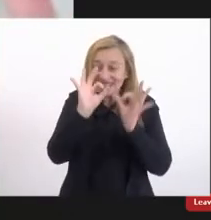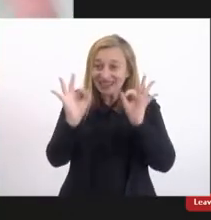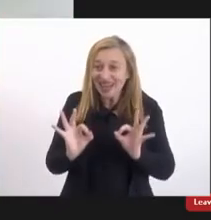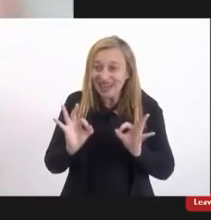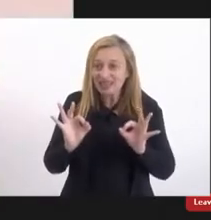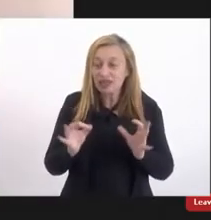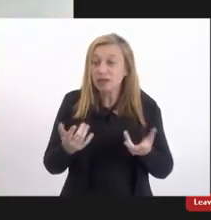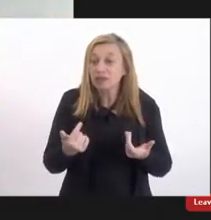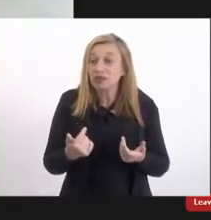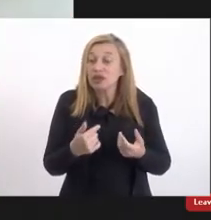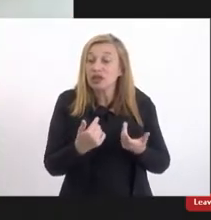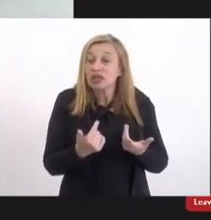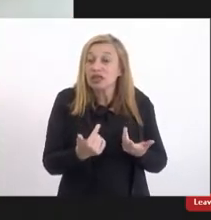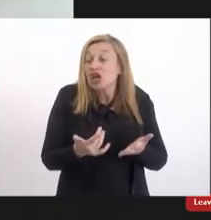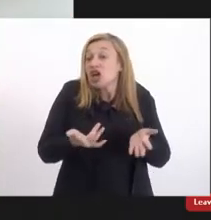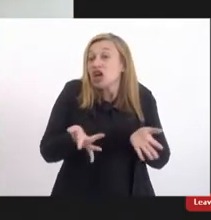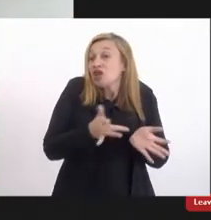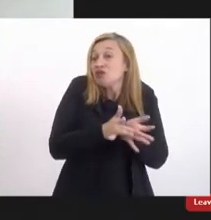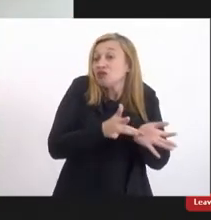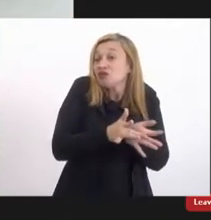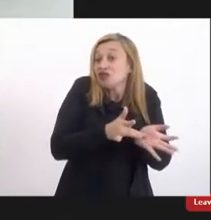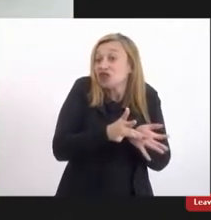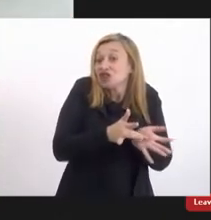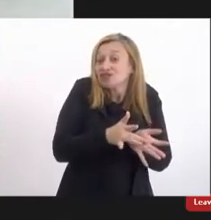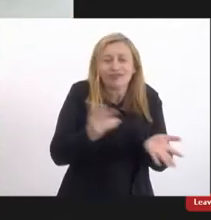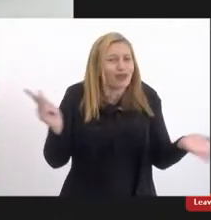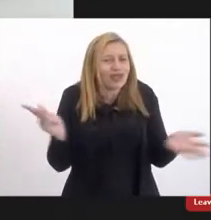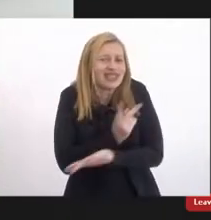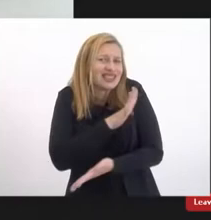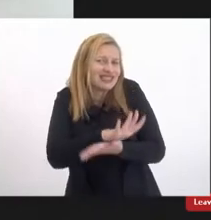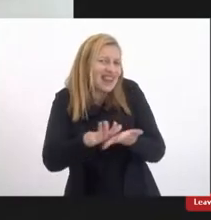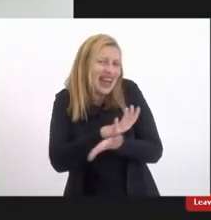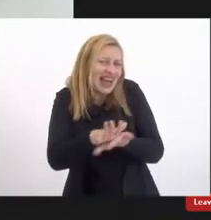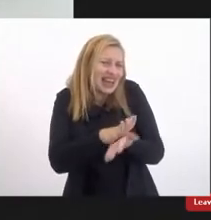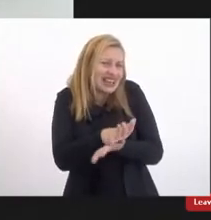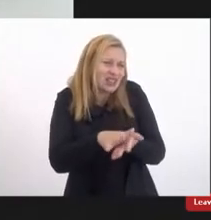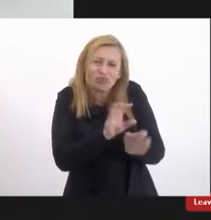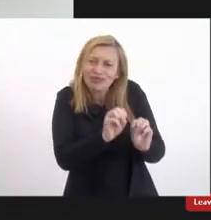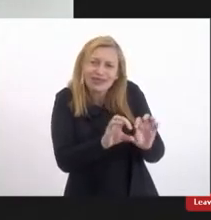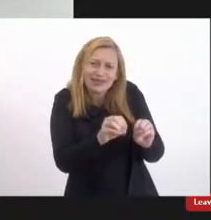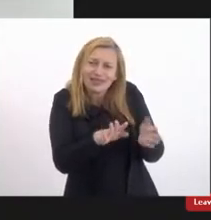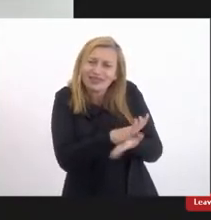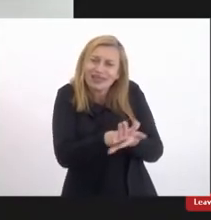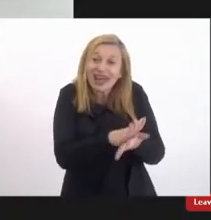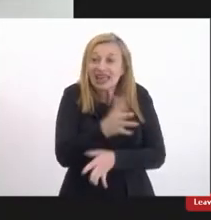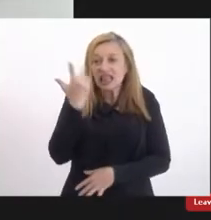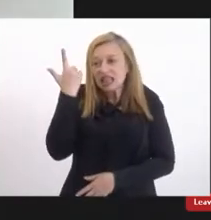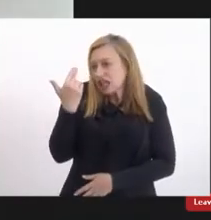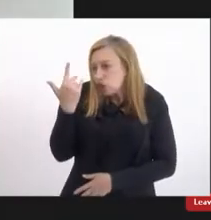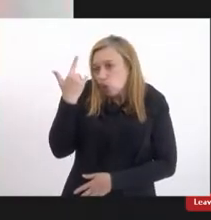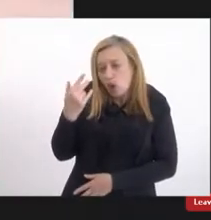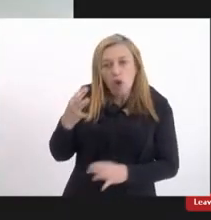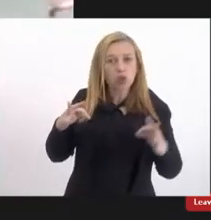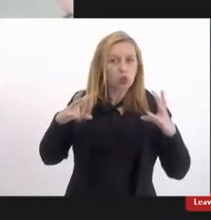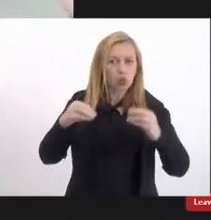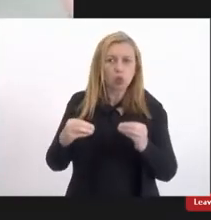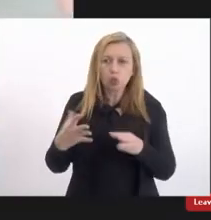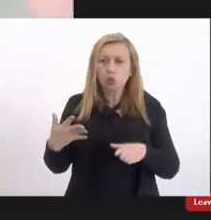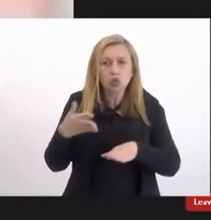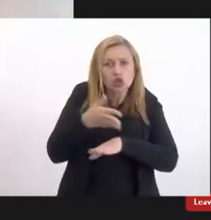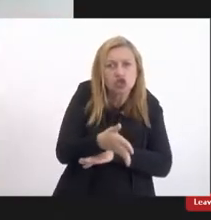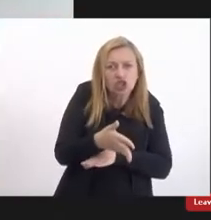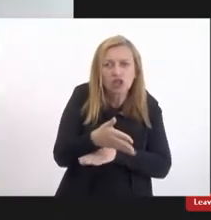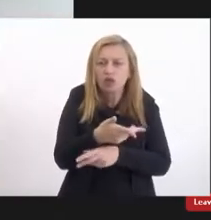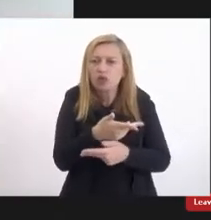ensino eu fingo que não tá acontecendo nada que não vai haver hormonação que é natural de todos os corpos biológicos e aí quando chega alguma